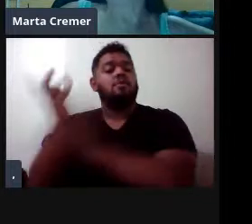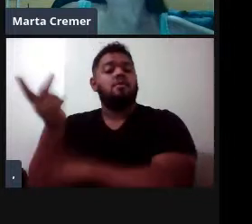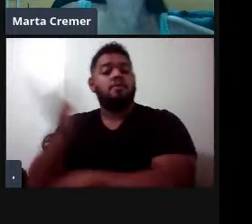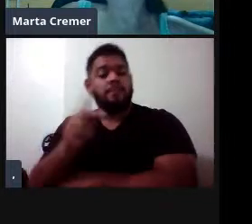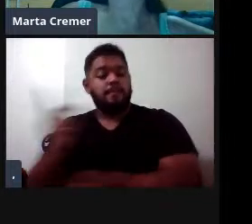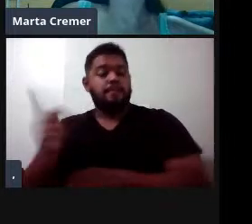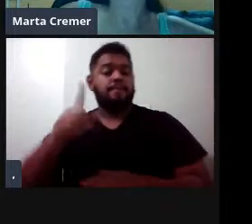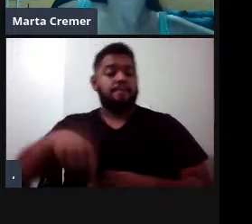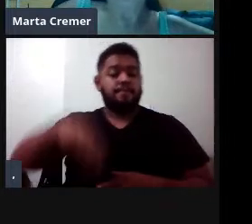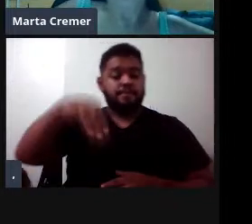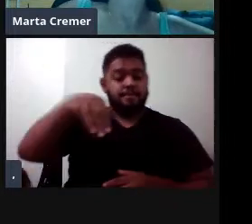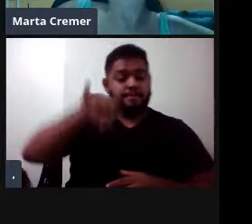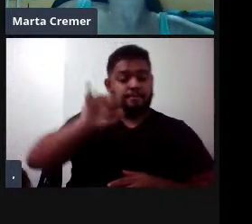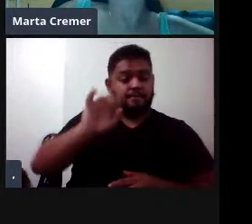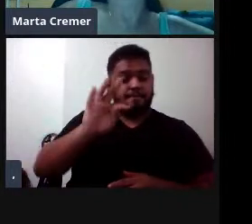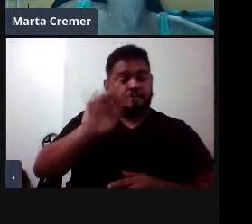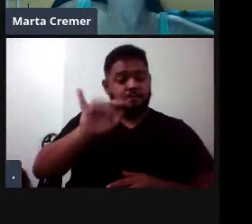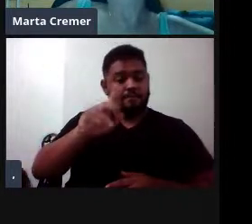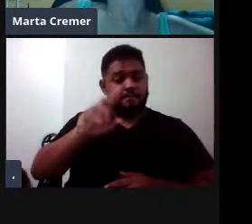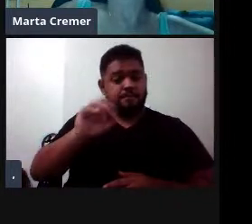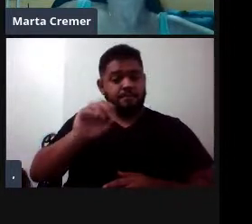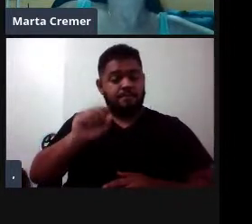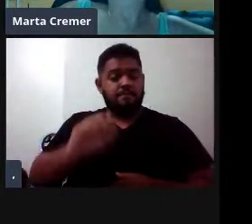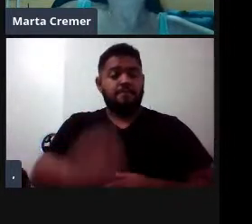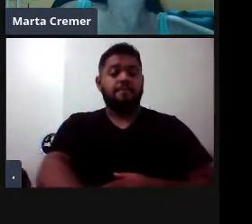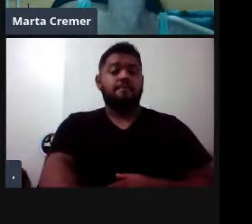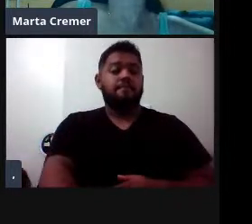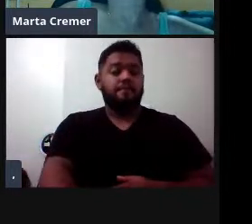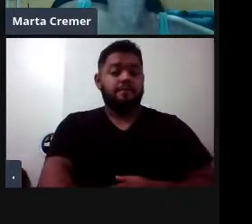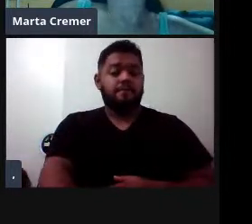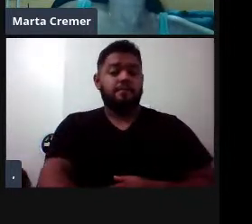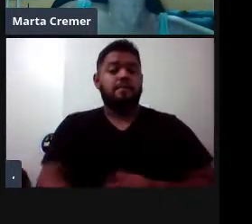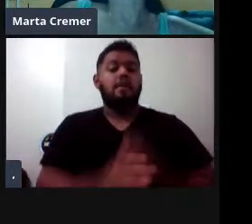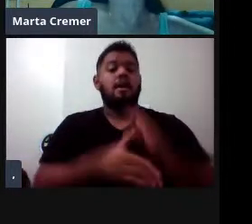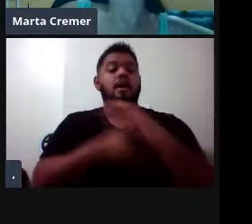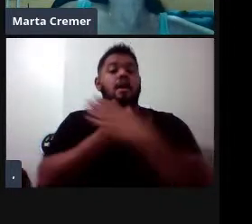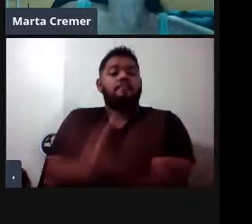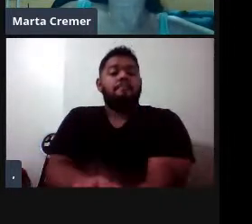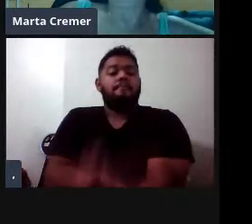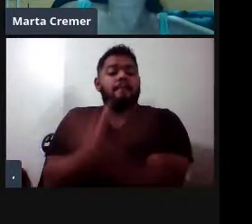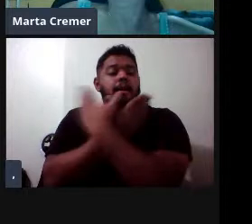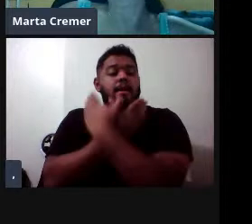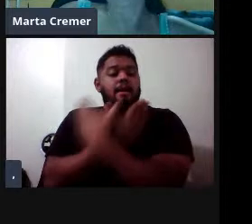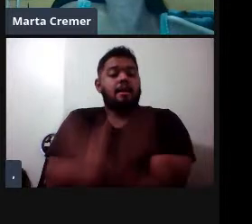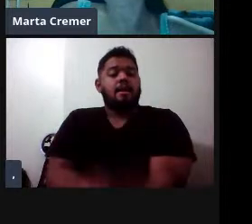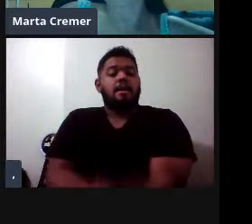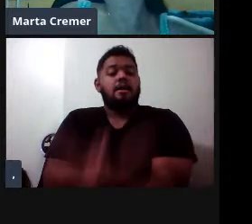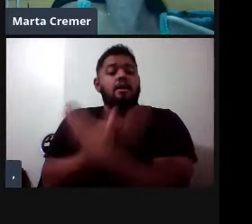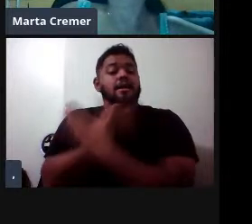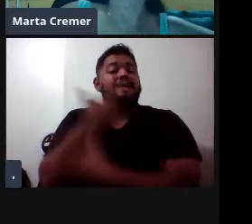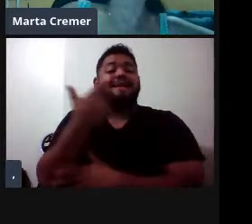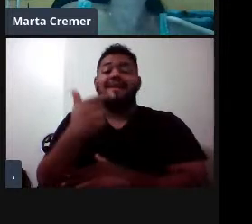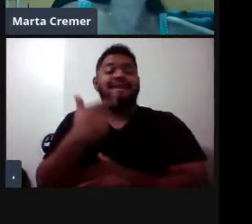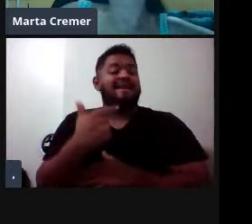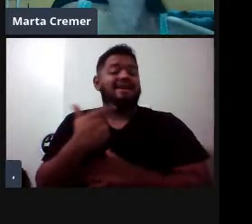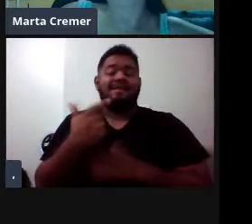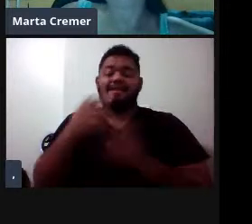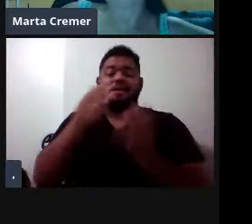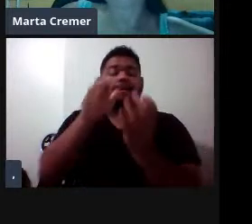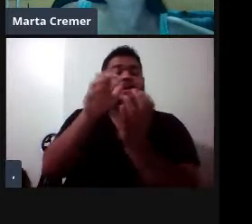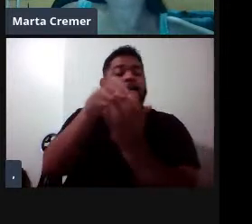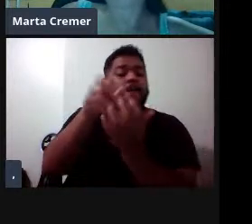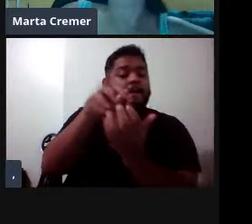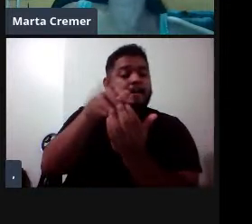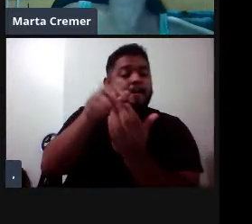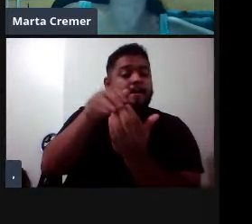as chamadas baleias e que tem como característica principal a ausência de dentes e a sua substituição por um sistema